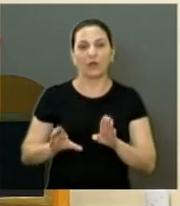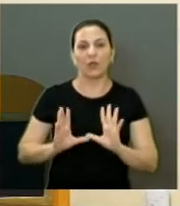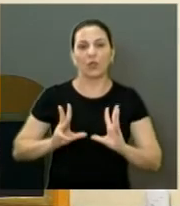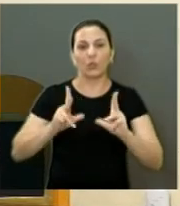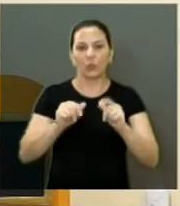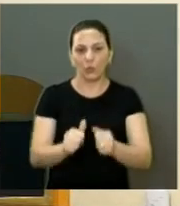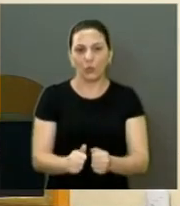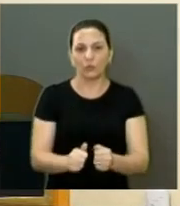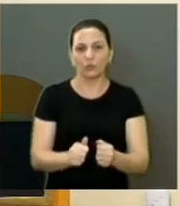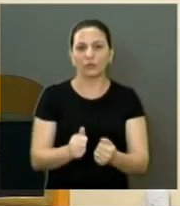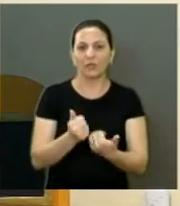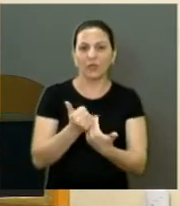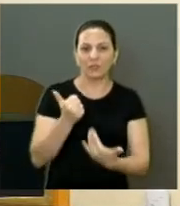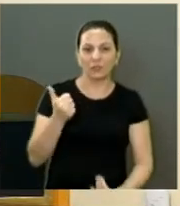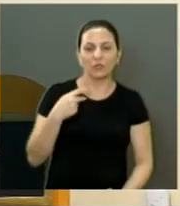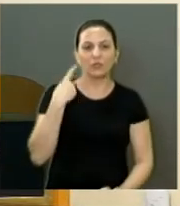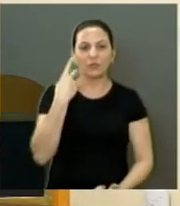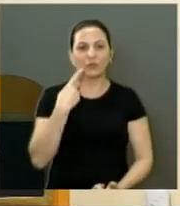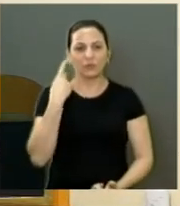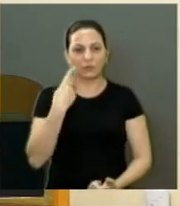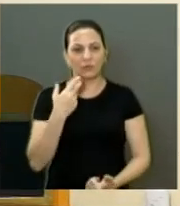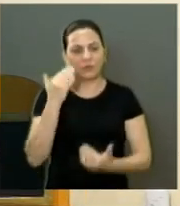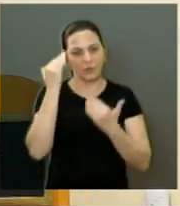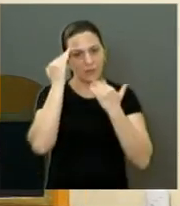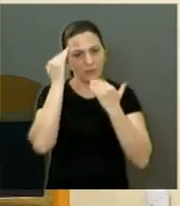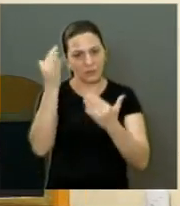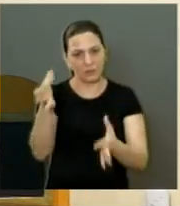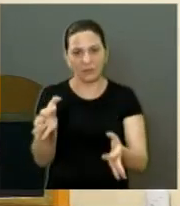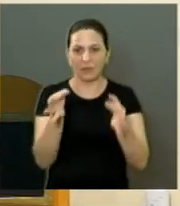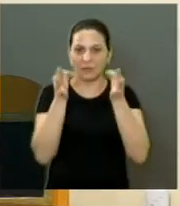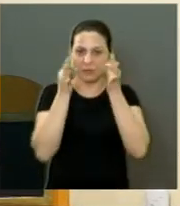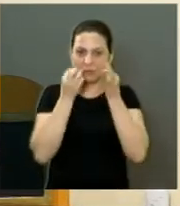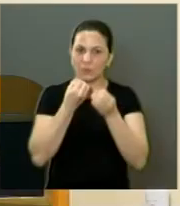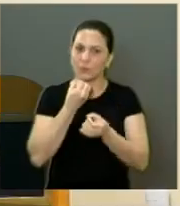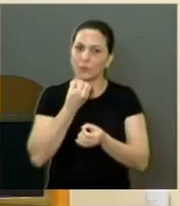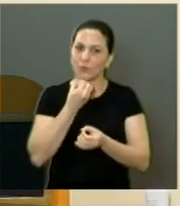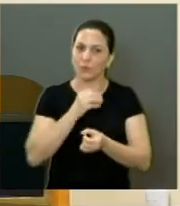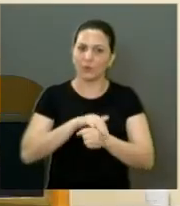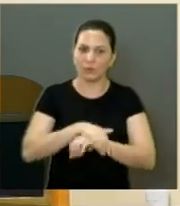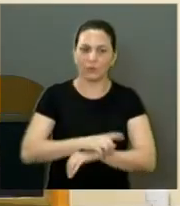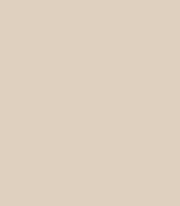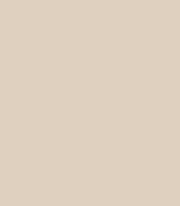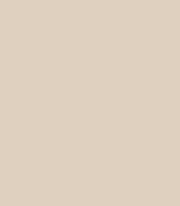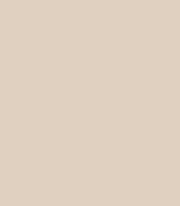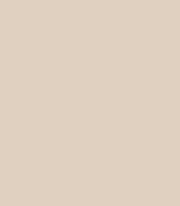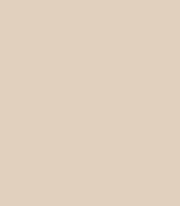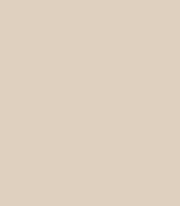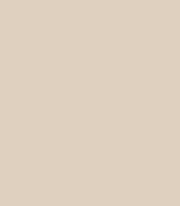assessores e todos os vereadores. Eu agradeço a atenção. Boa noite. Até a próxima.